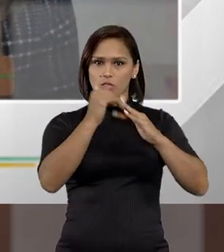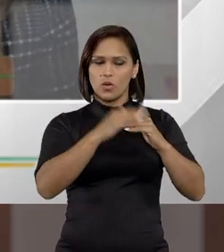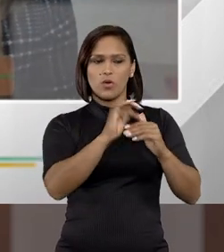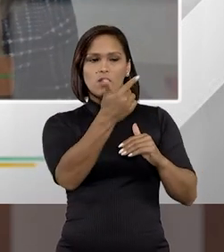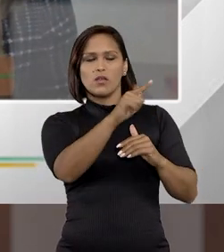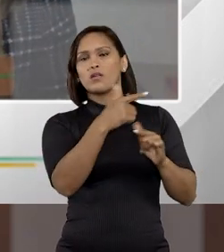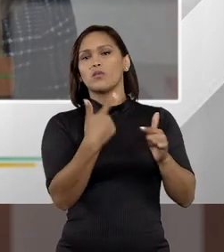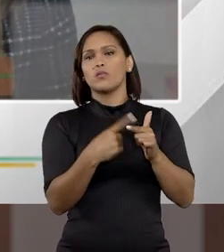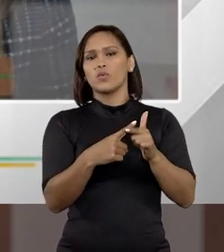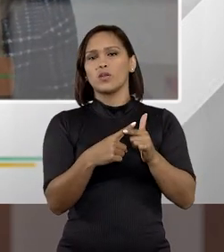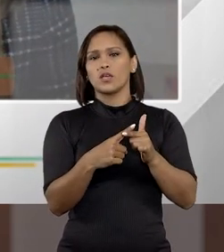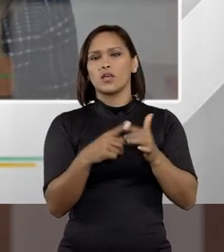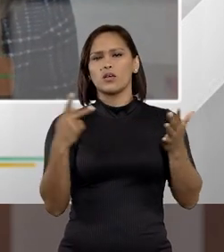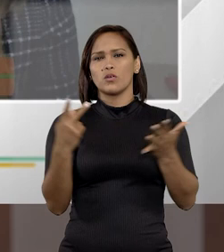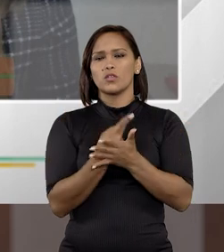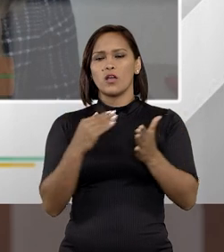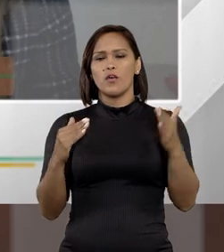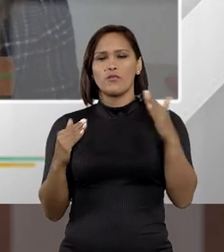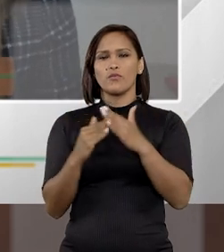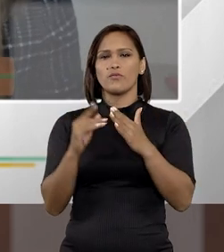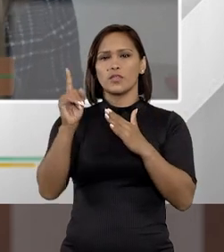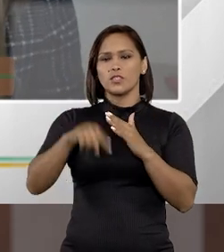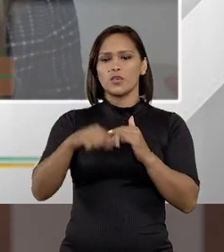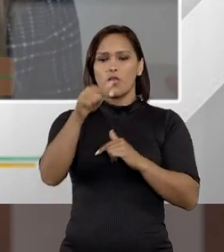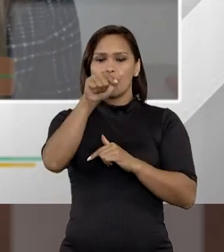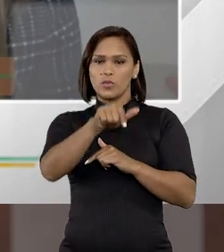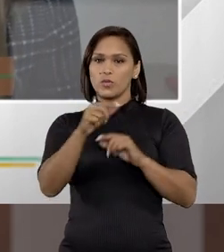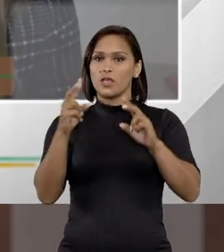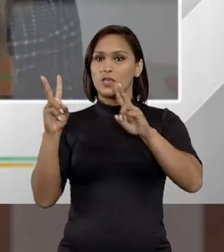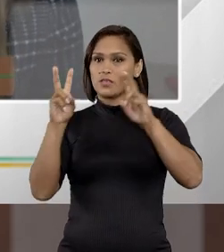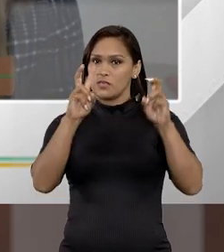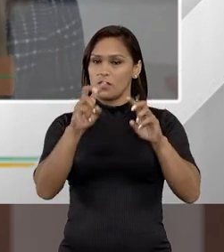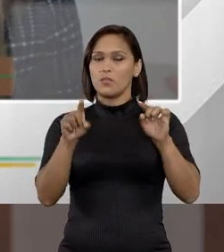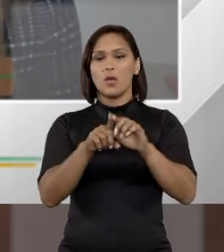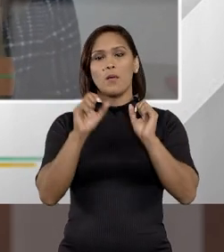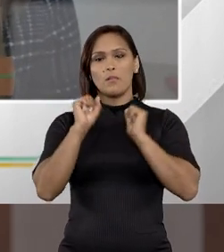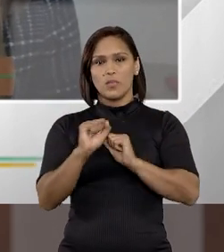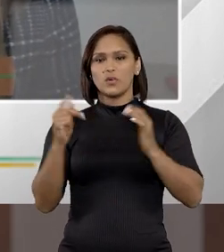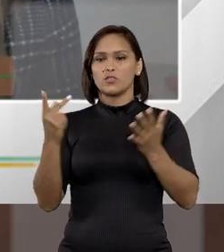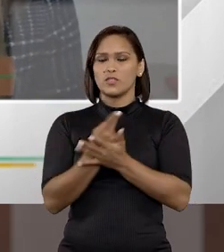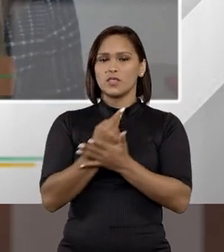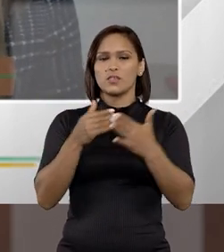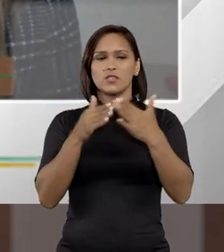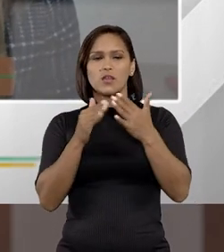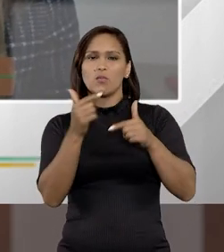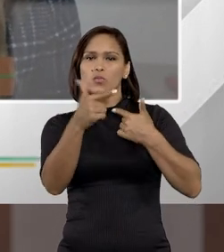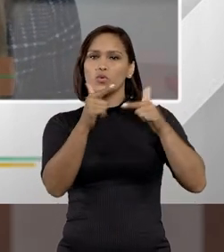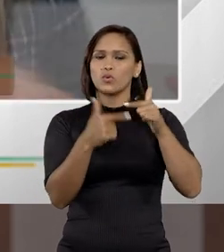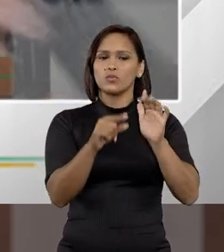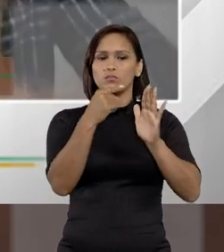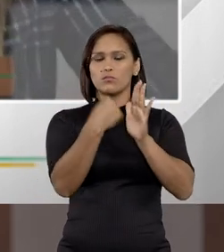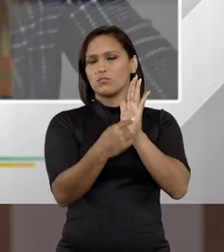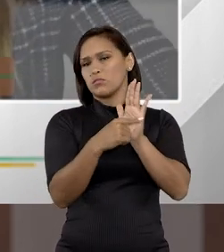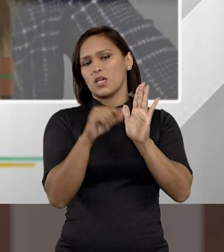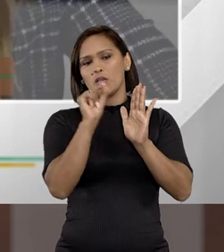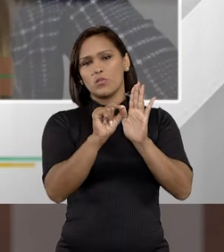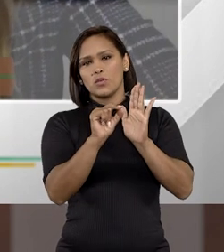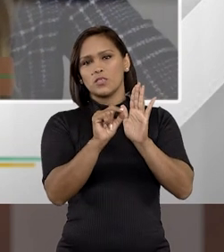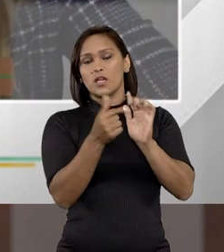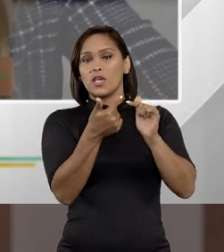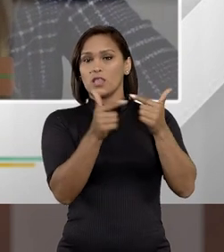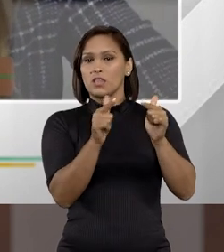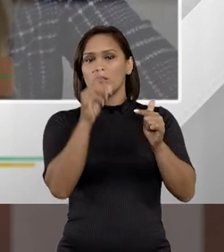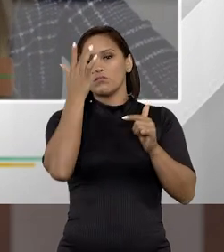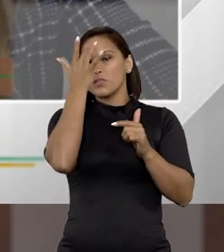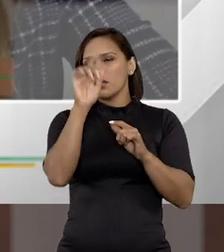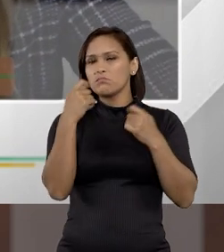crime, não há por que existir uma vedação por esse motivo, né, claro que podem existir vedações por outros motivos, mas não não isso, então